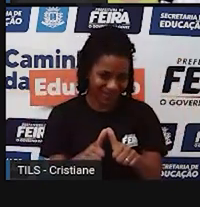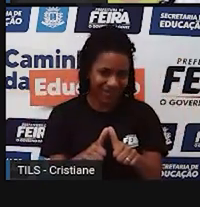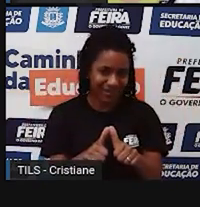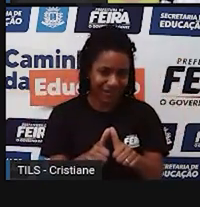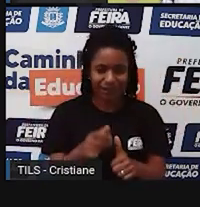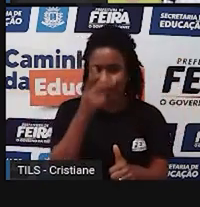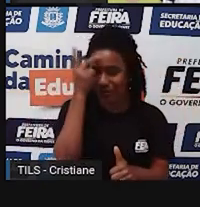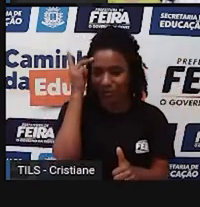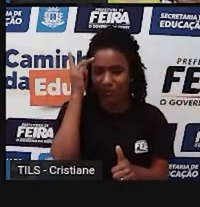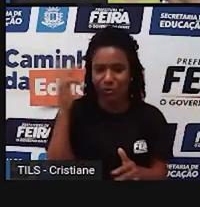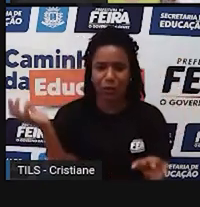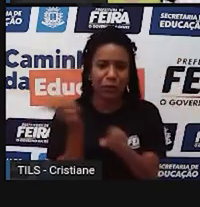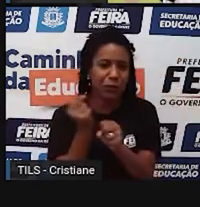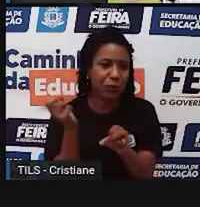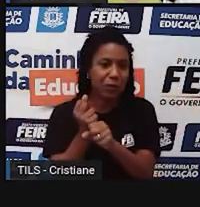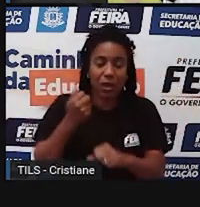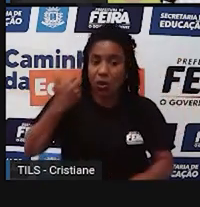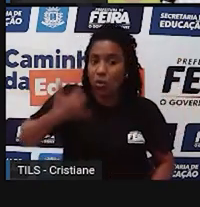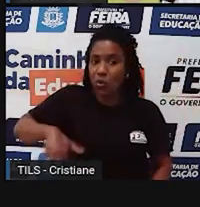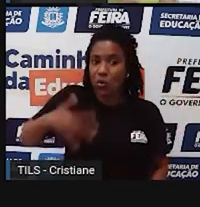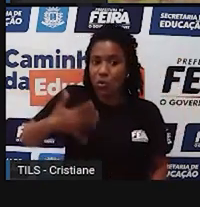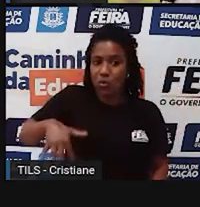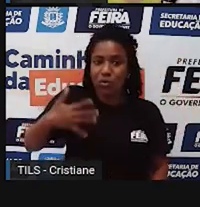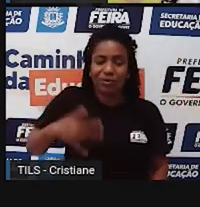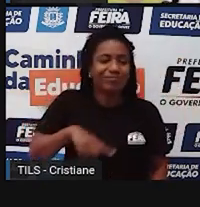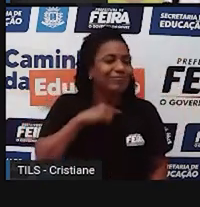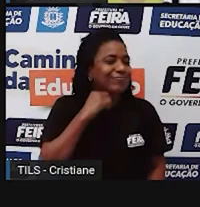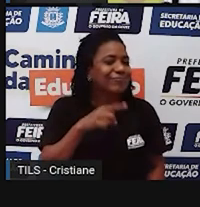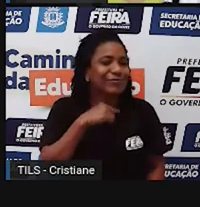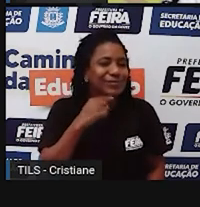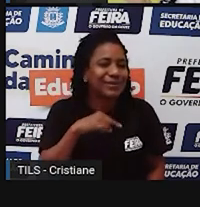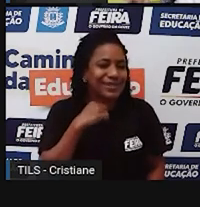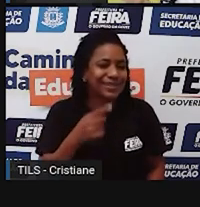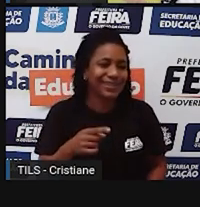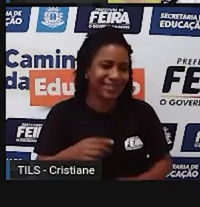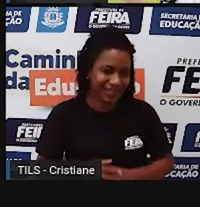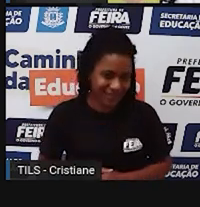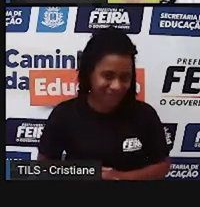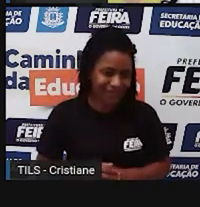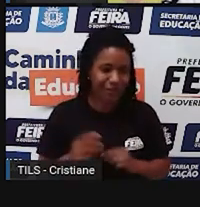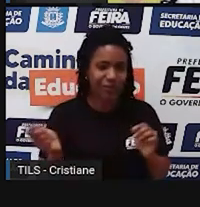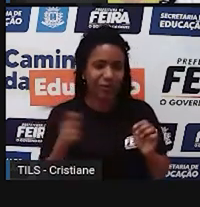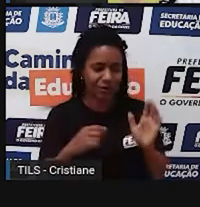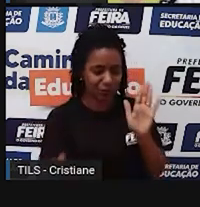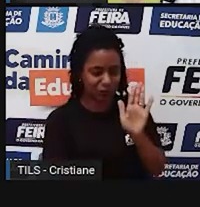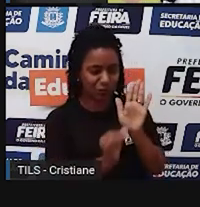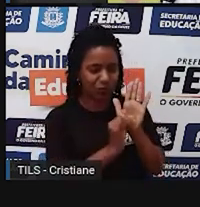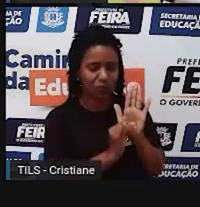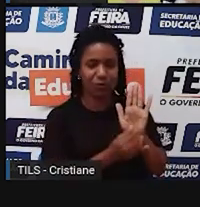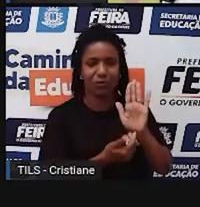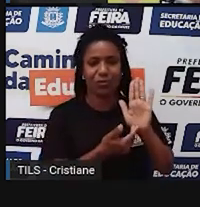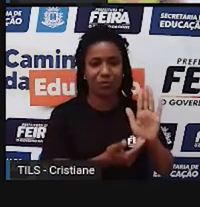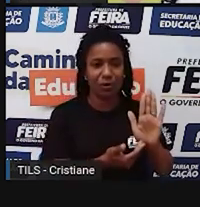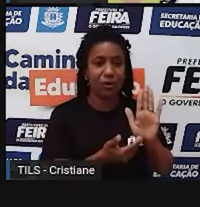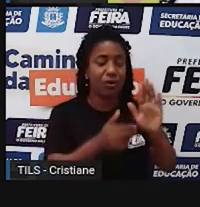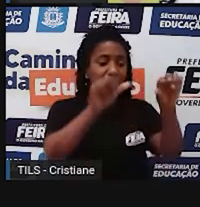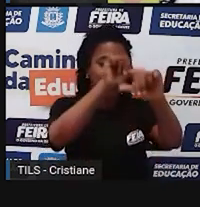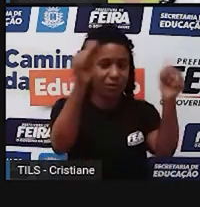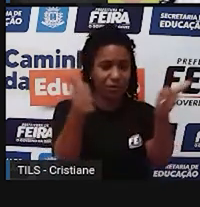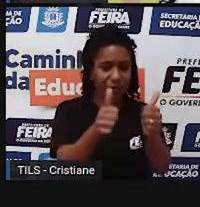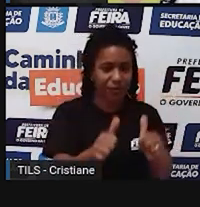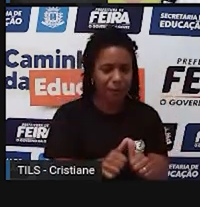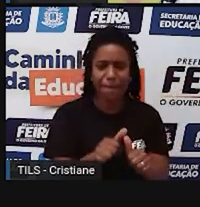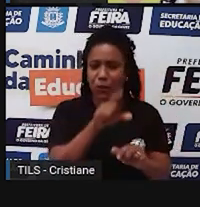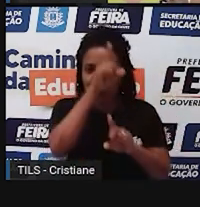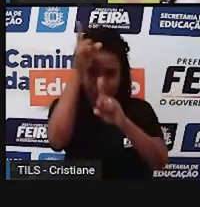contar, assim, até porque você pode dar, né, sua identidade ali àquele mapa e criar ele do jeito que